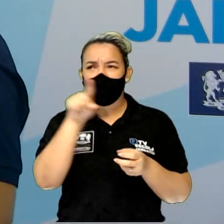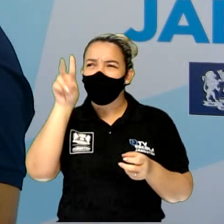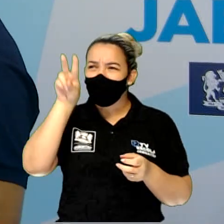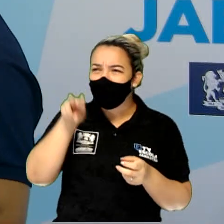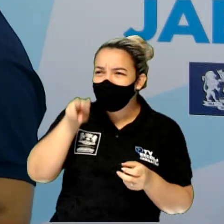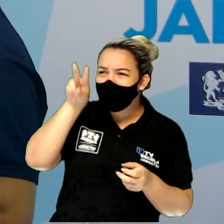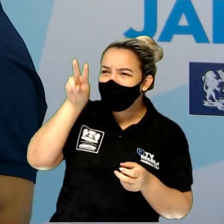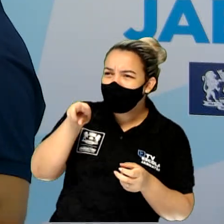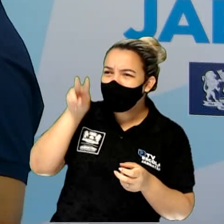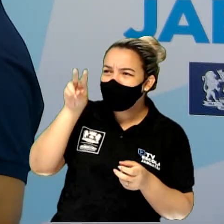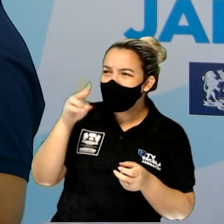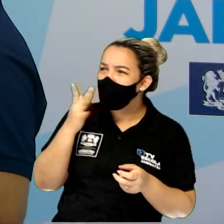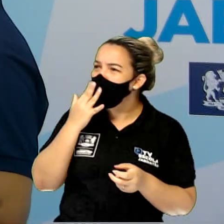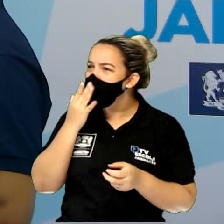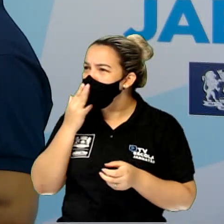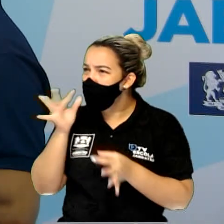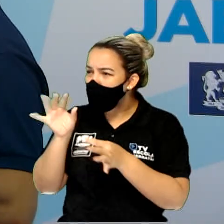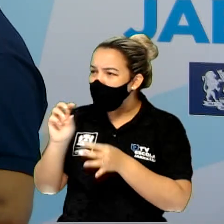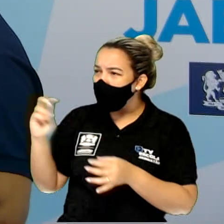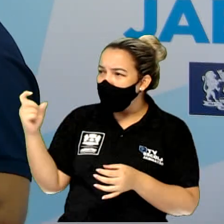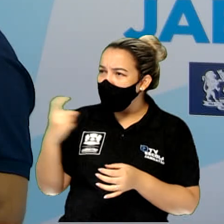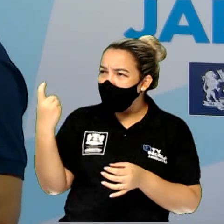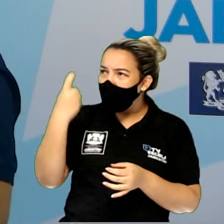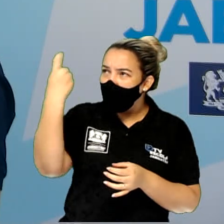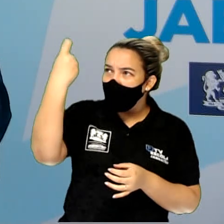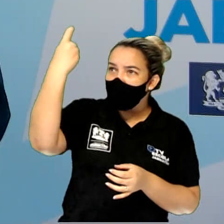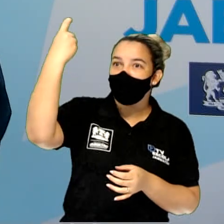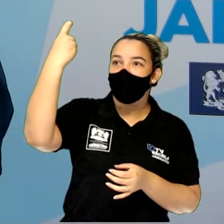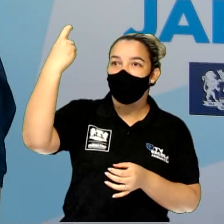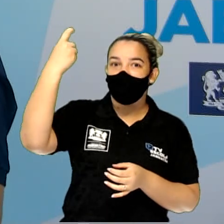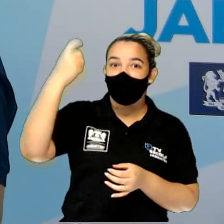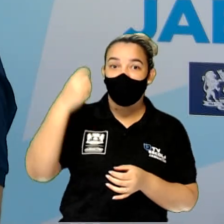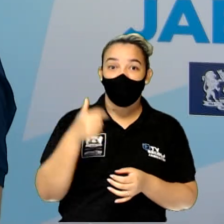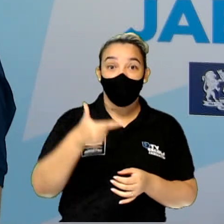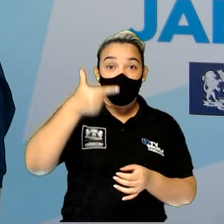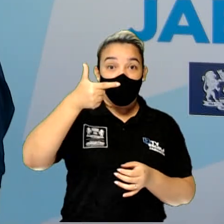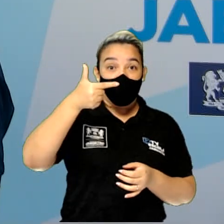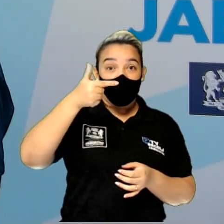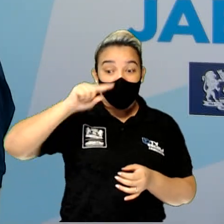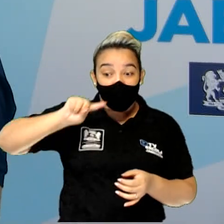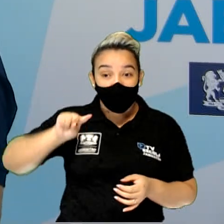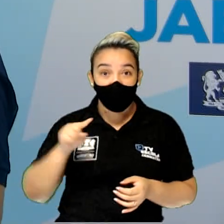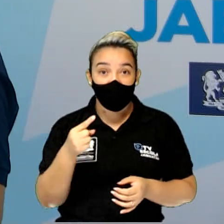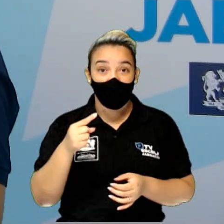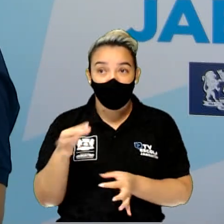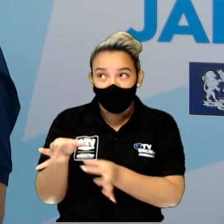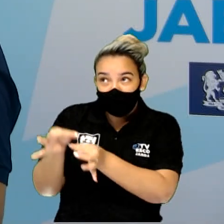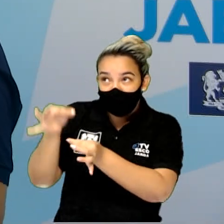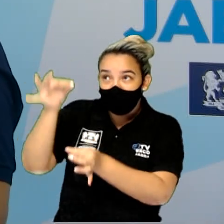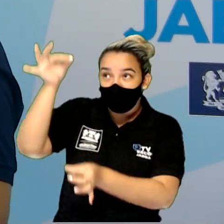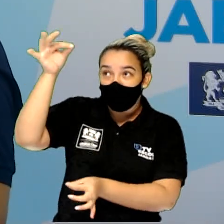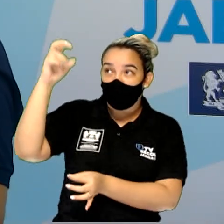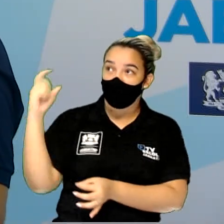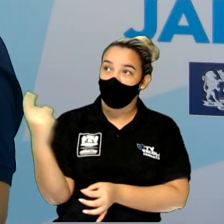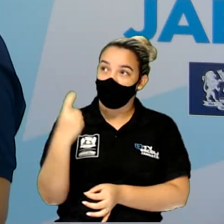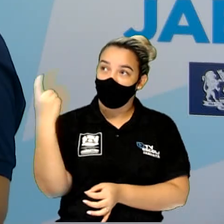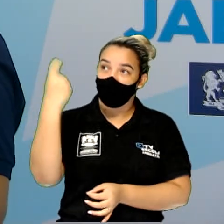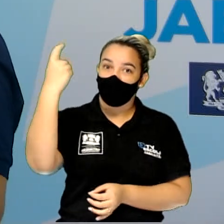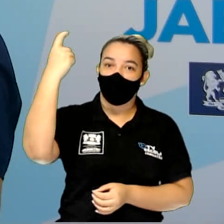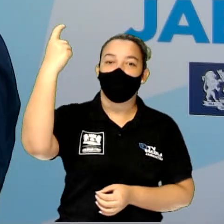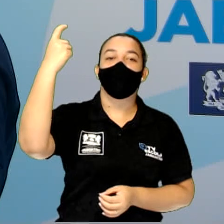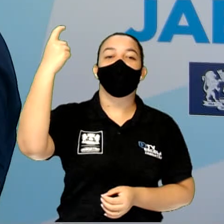das altitudes em metros. Então, gente... 2 mil metros, então a gente tem toda essa área aqui dos Alpes escandinavos,